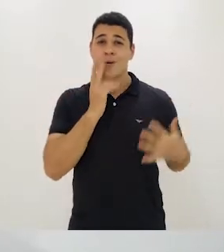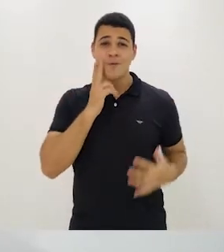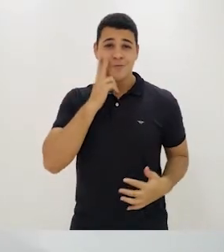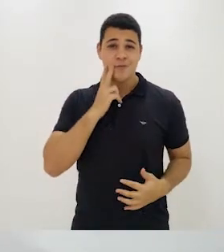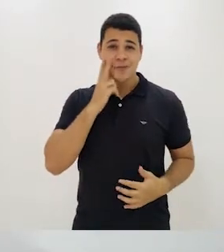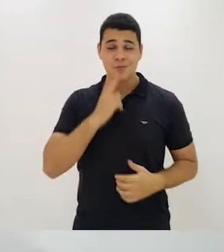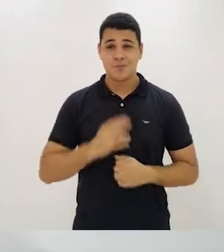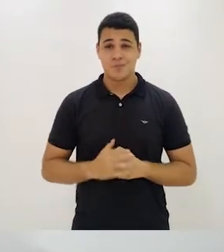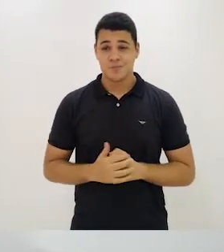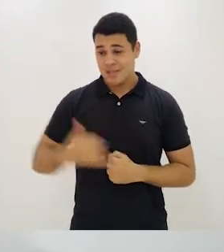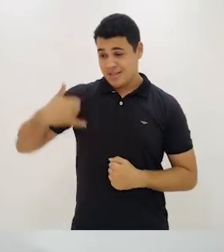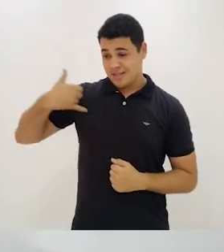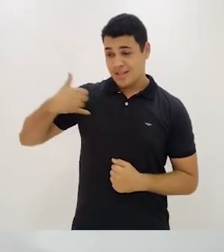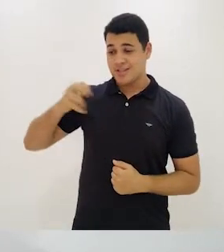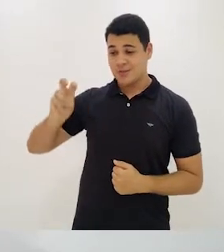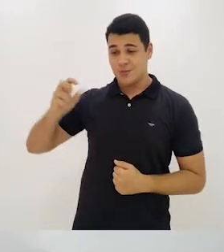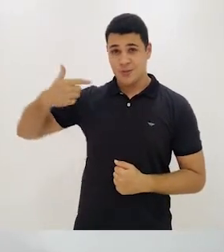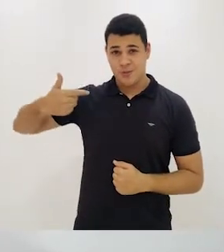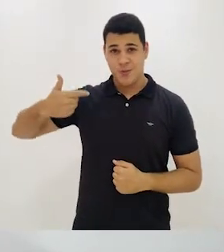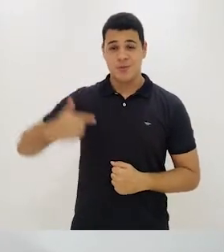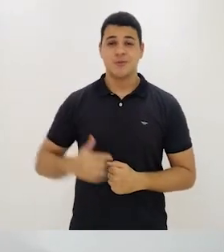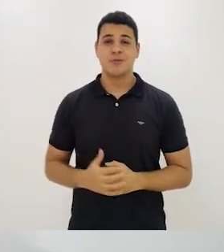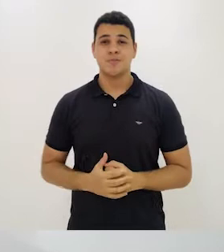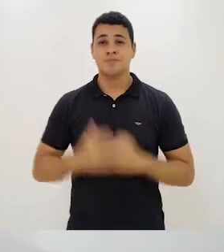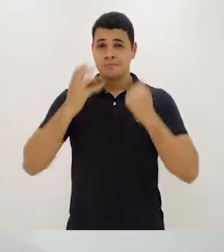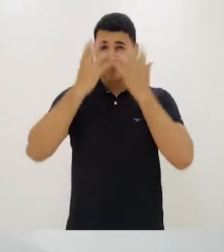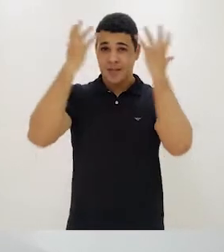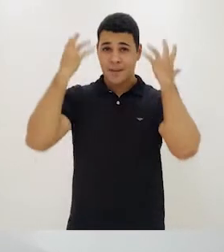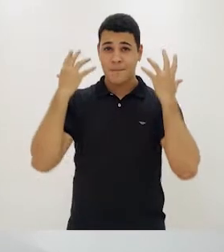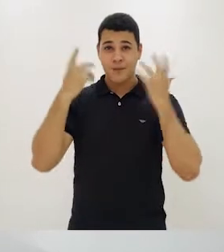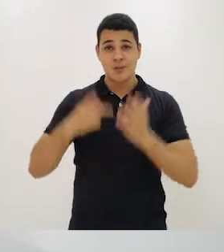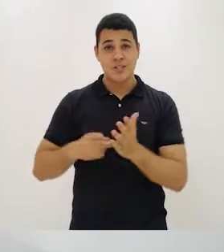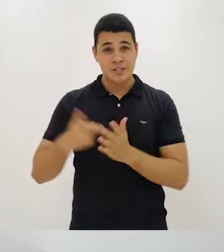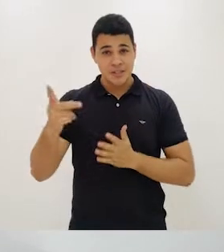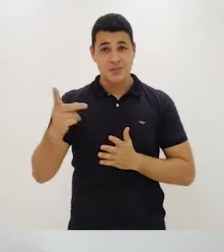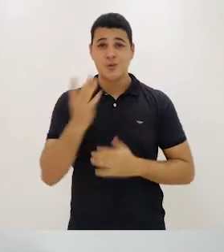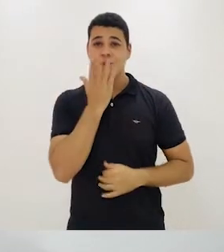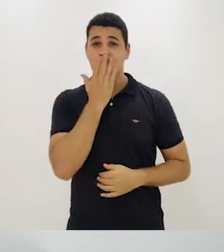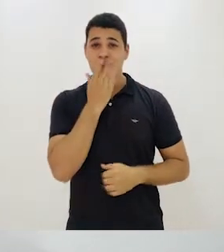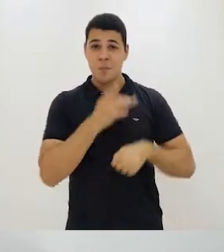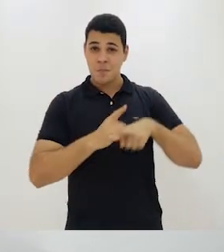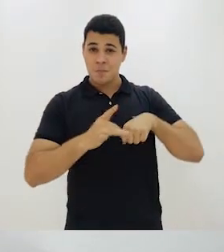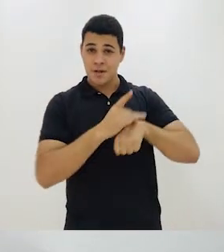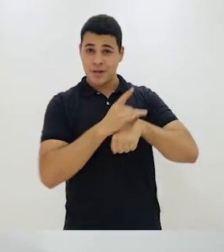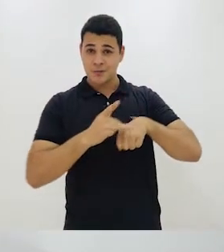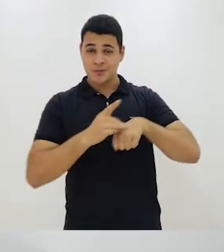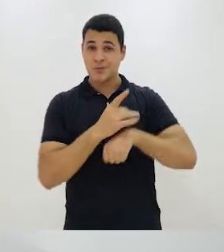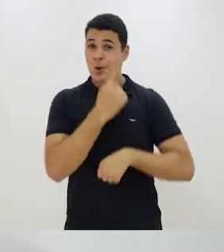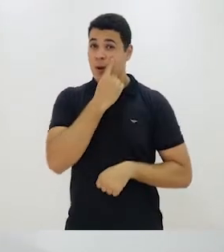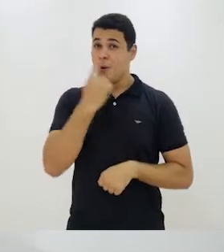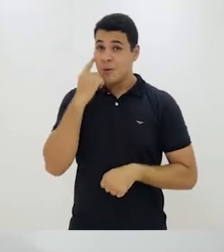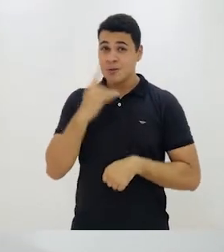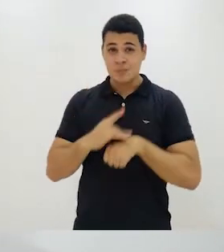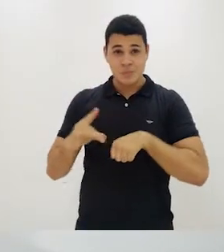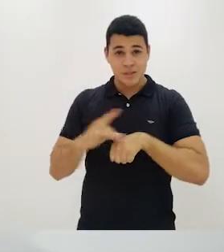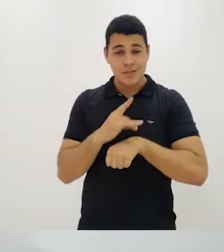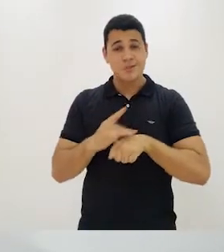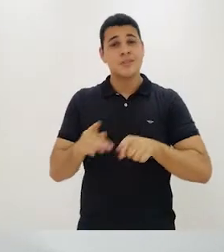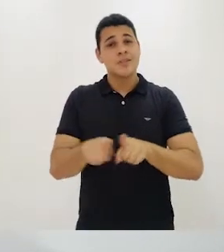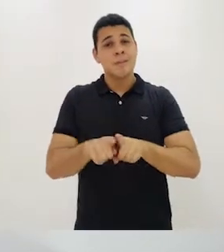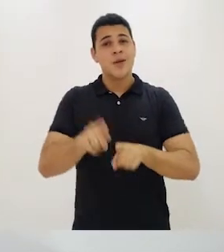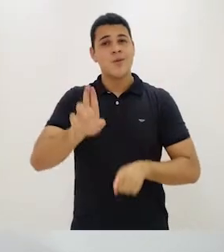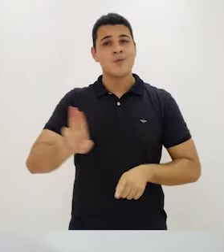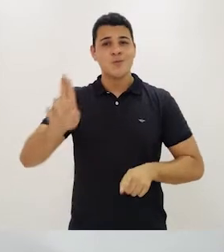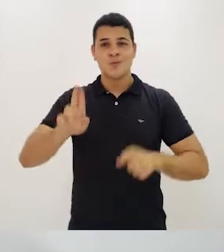Tenho 52 anos, cabelos lisos, pretos, olhos pretos